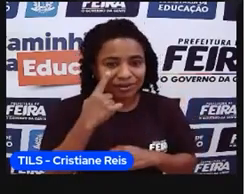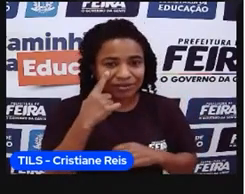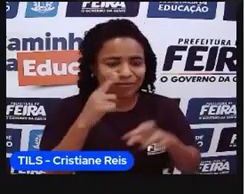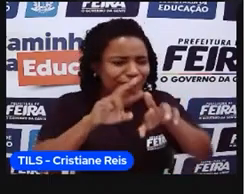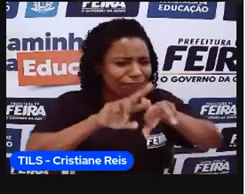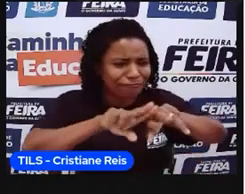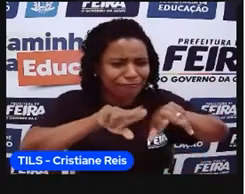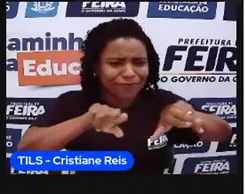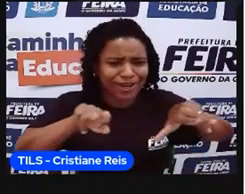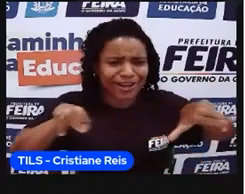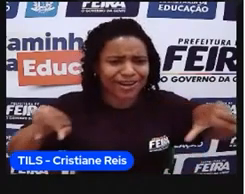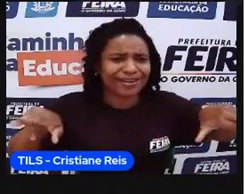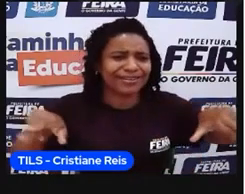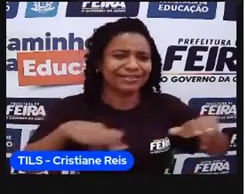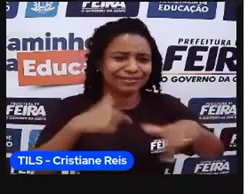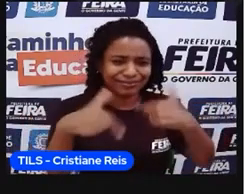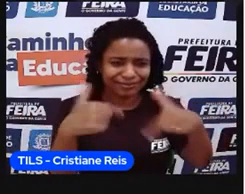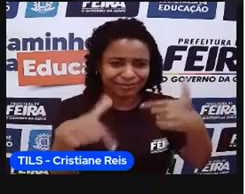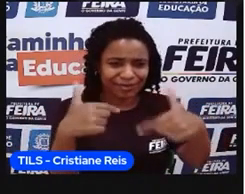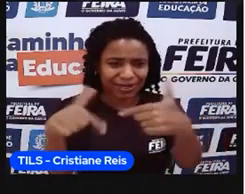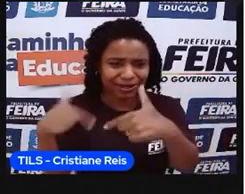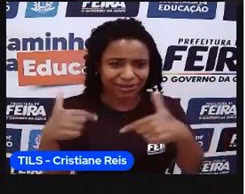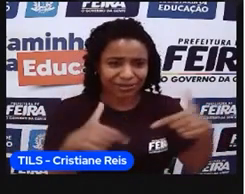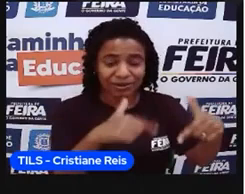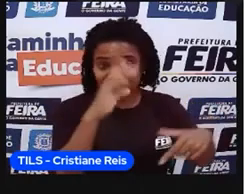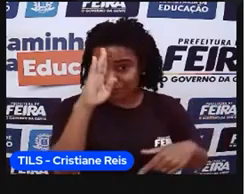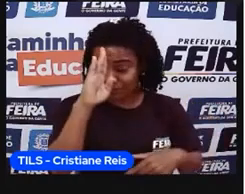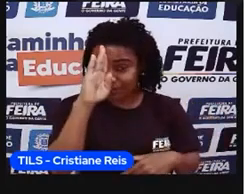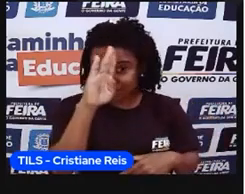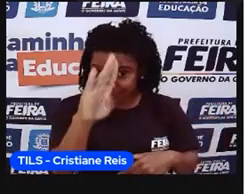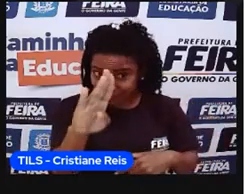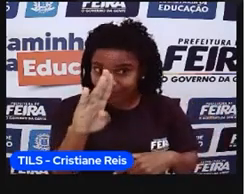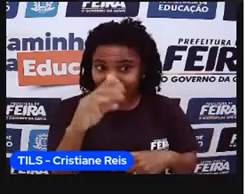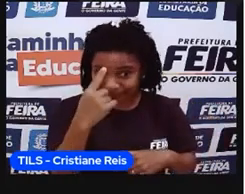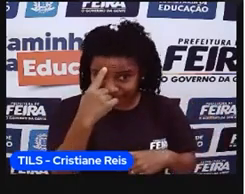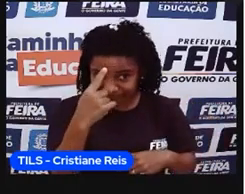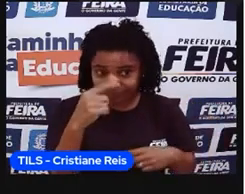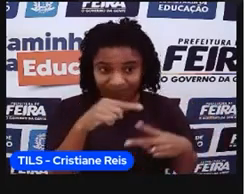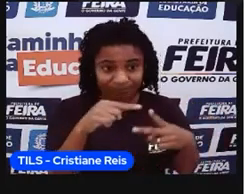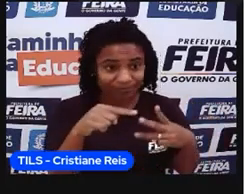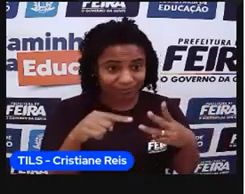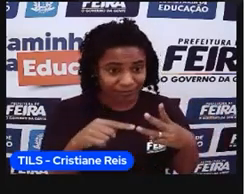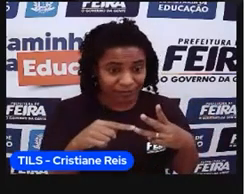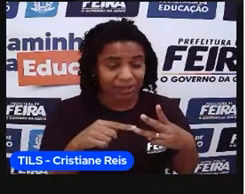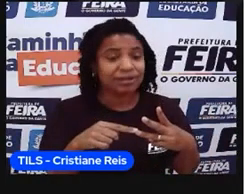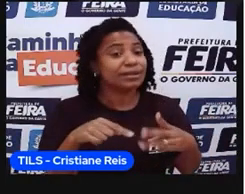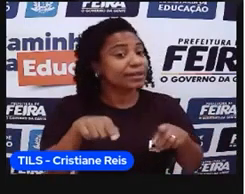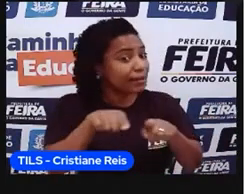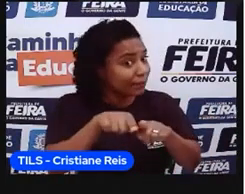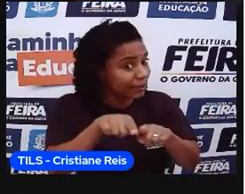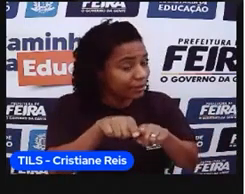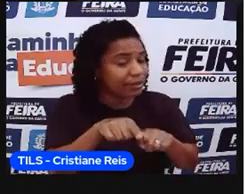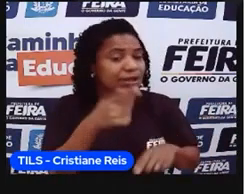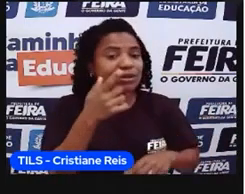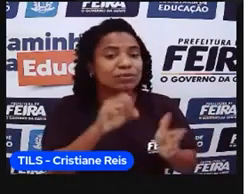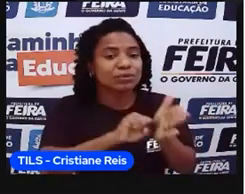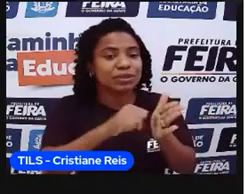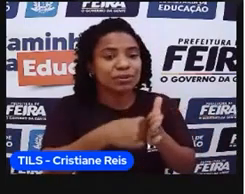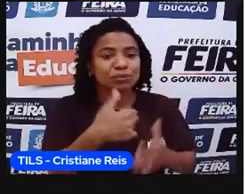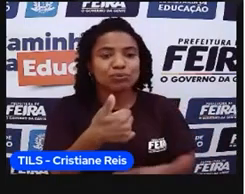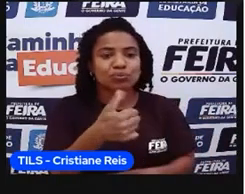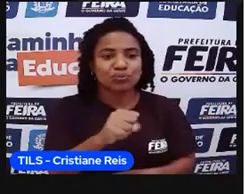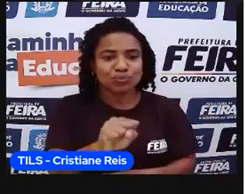outras atividades, mas as principais são essas, né, que eu tô citando pra vocês. Houve o processo da mineração, né, no século XVIII,